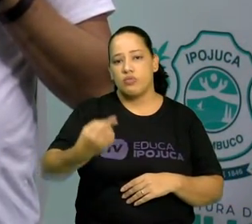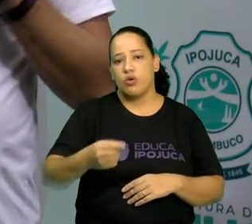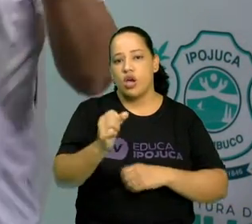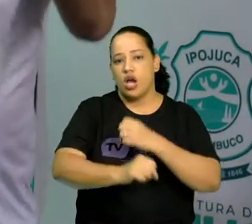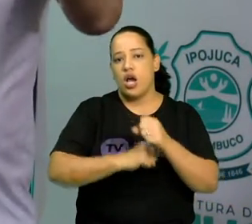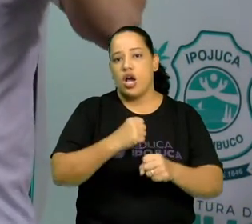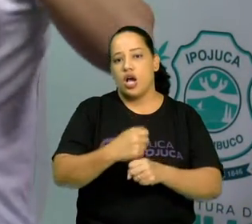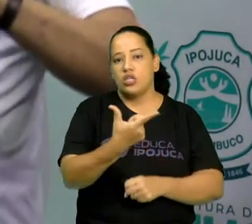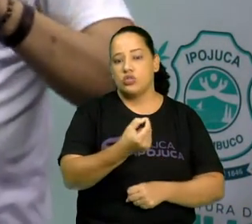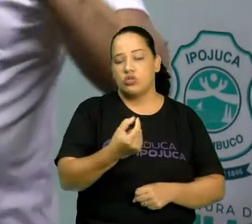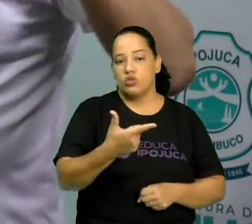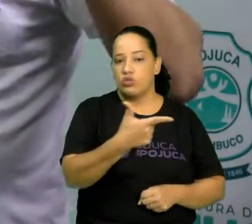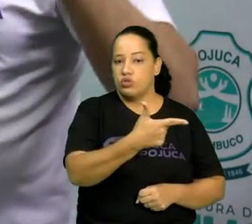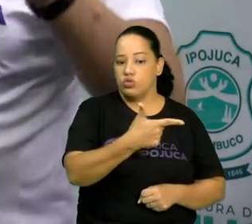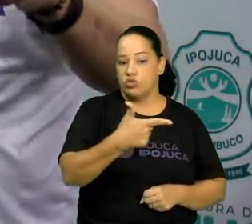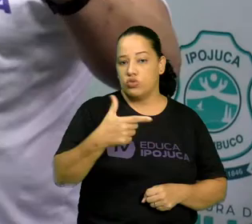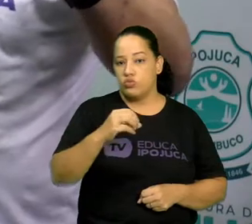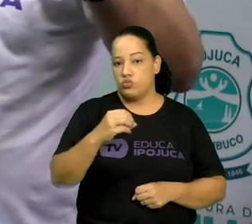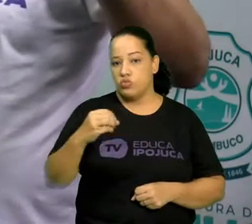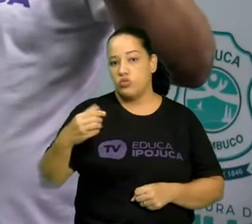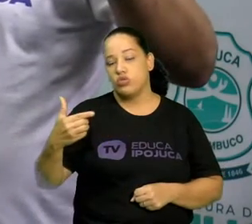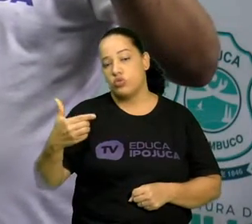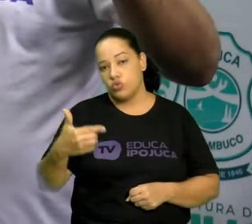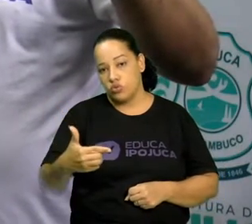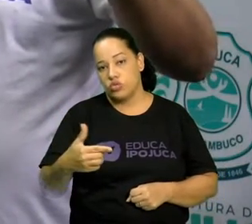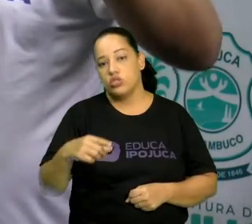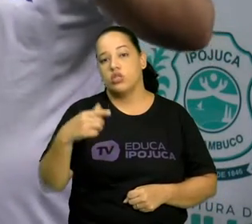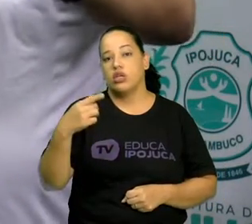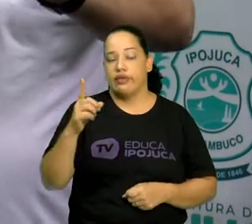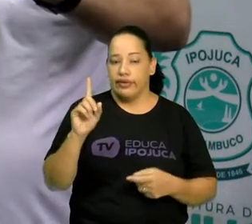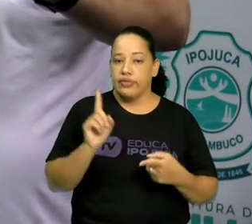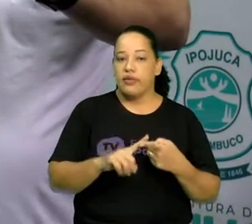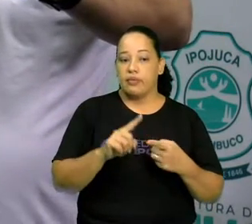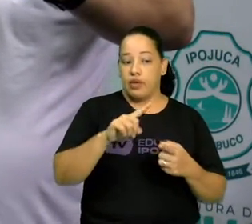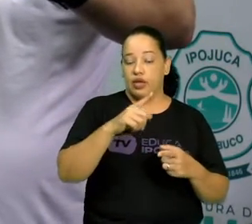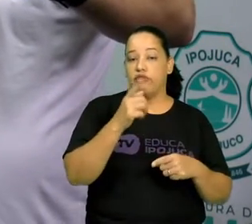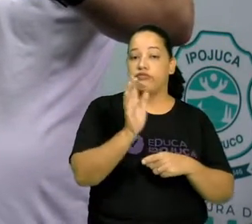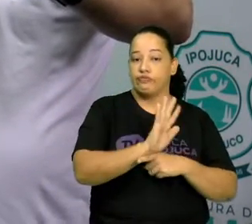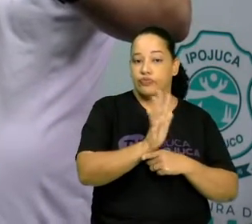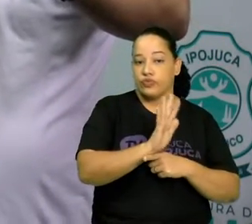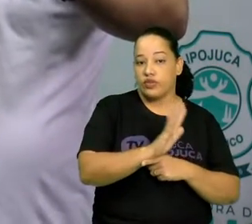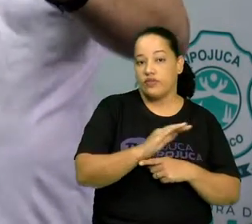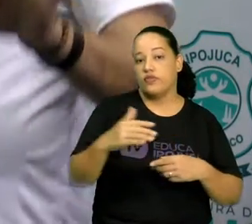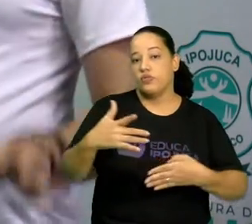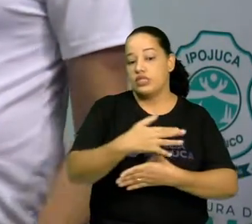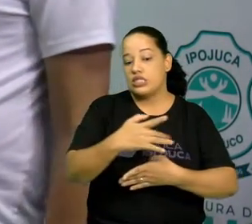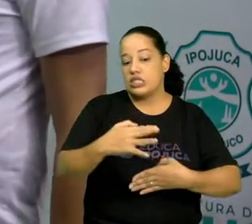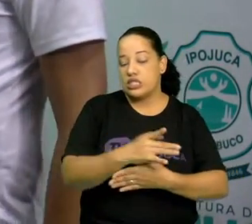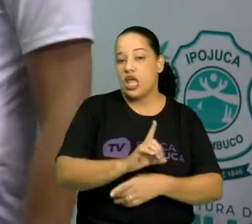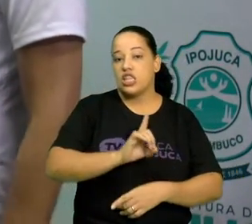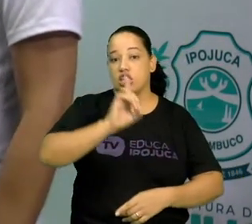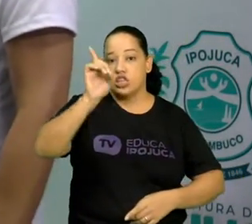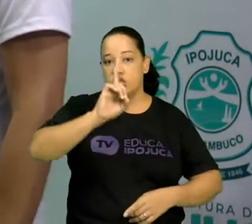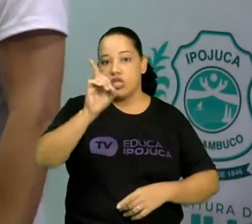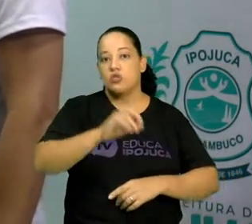Cidade de Deus, que concorreu ao Oscar também, com quatro indicações, inclusive. Ok?